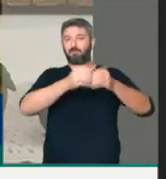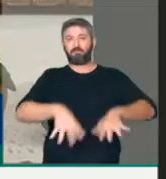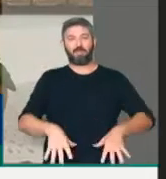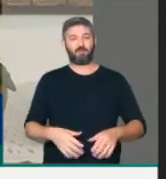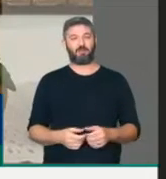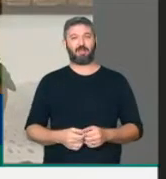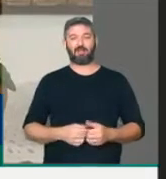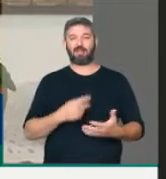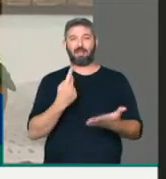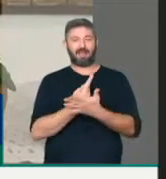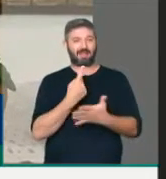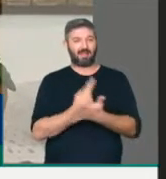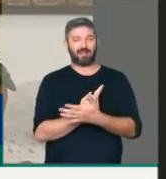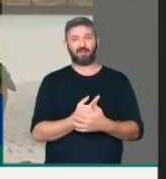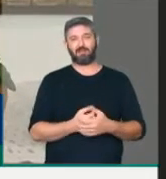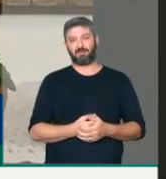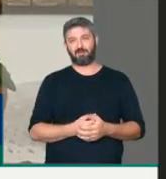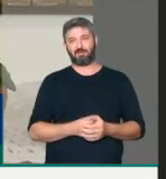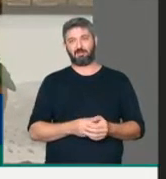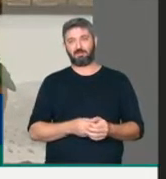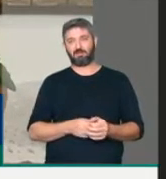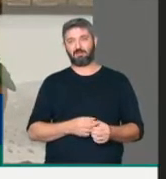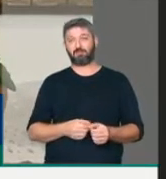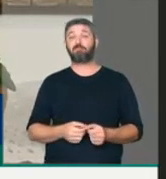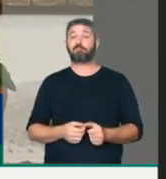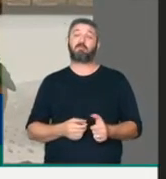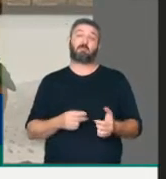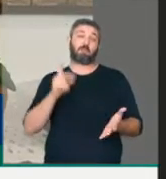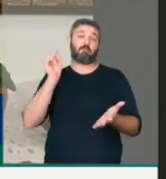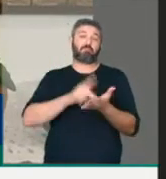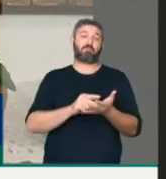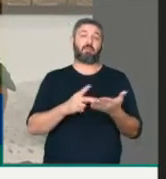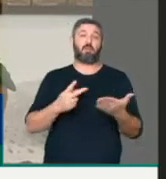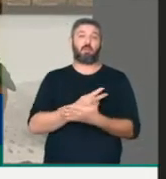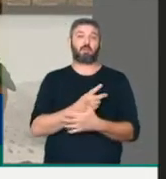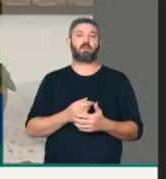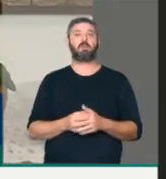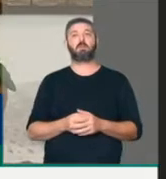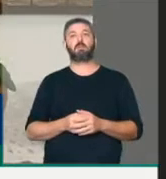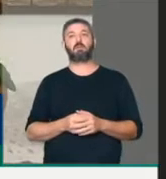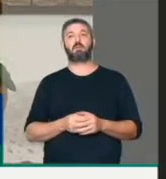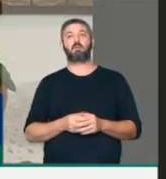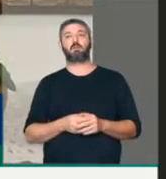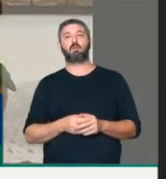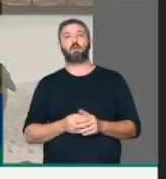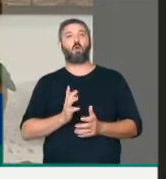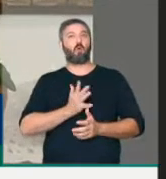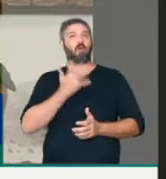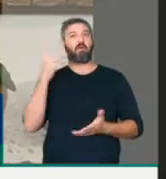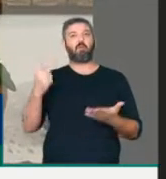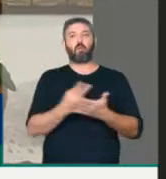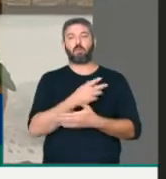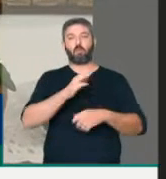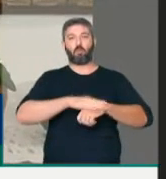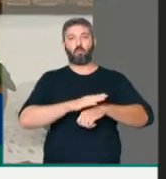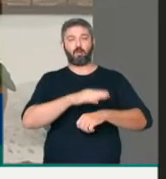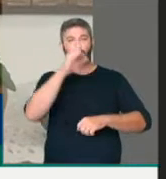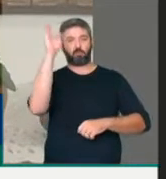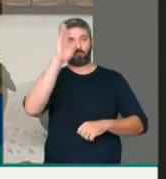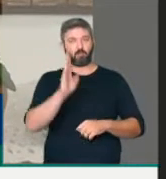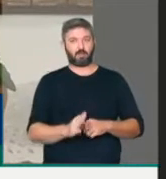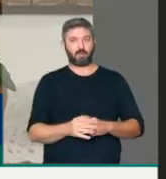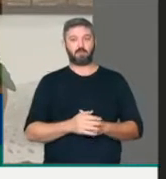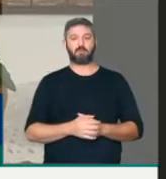pervertido, como assim foi, gerando uma situação terrível que o Brasil vive